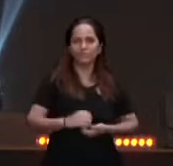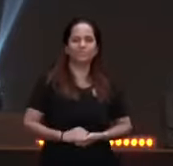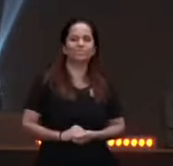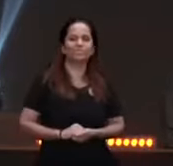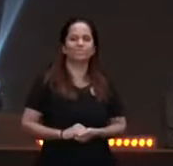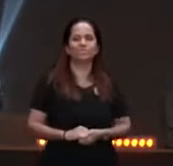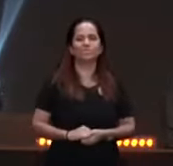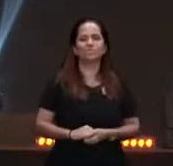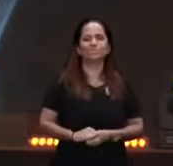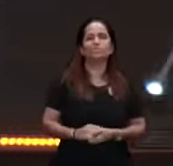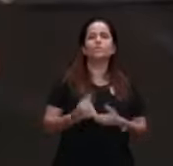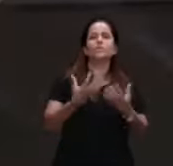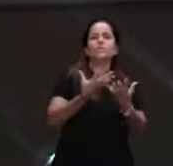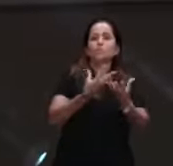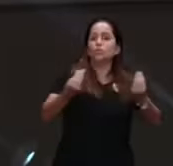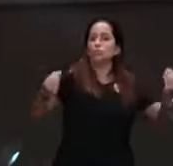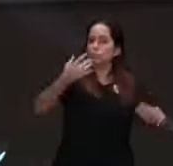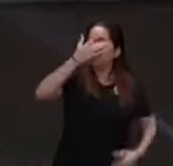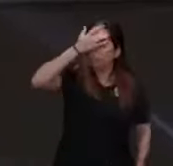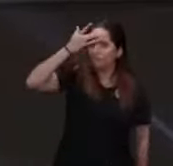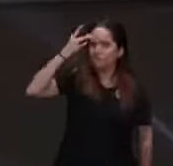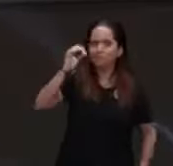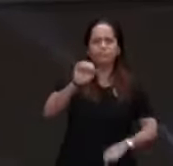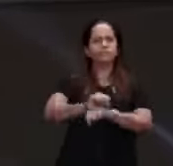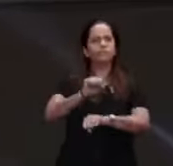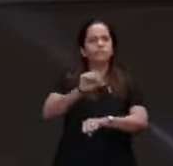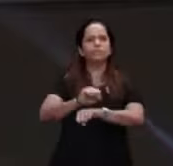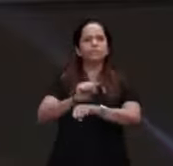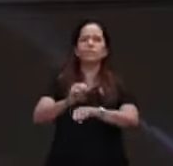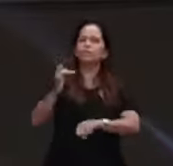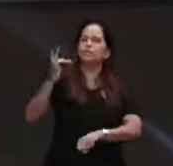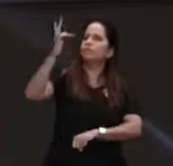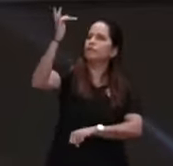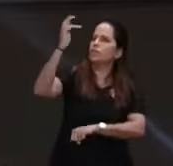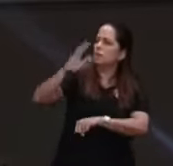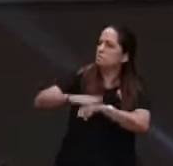tem muita gente que está esperando que um dia vai melhorar o casamento, mas não toma posição,